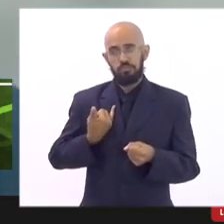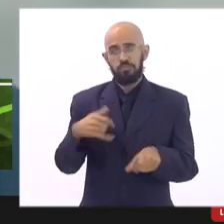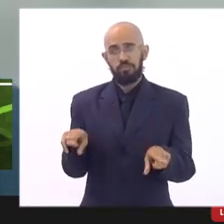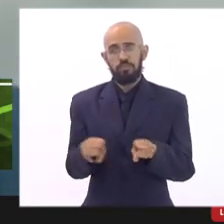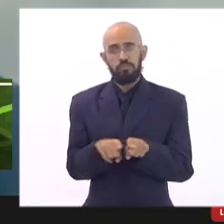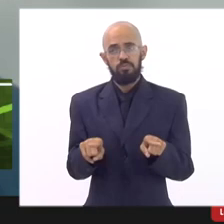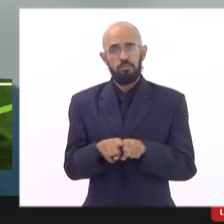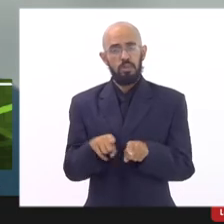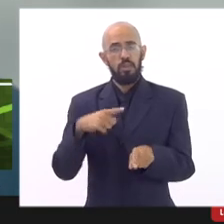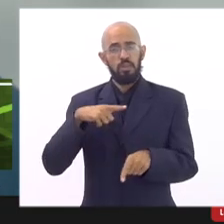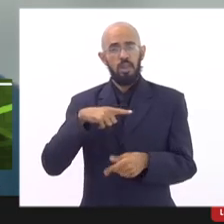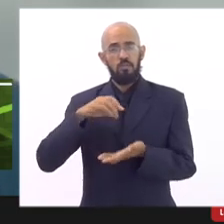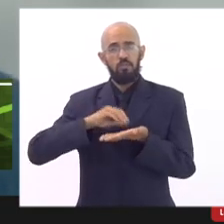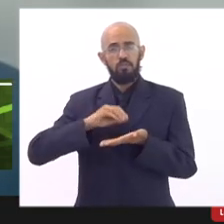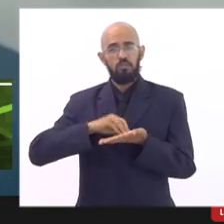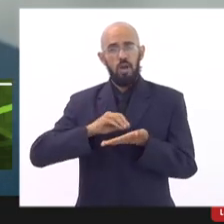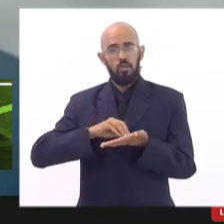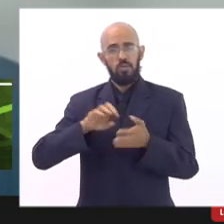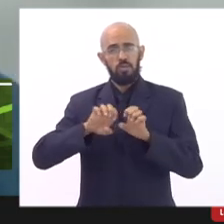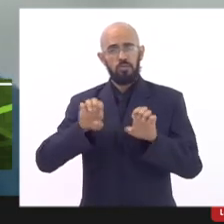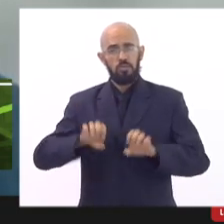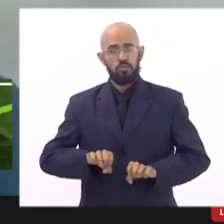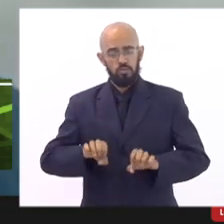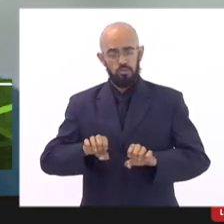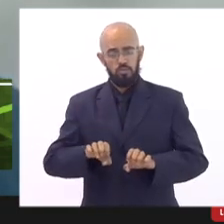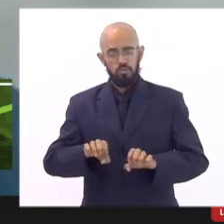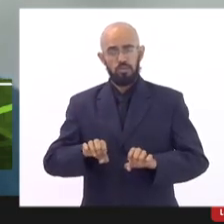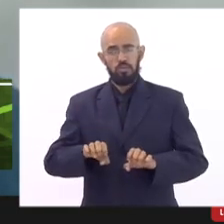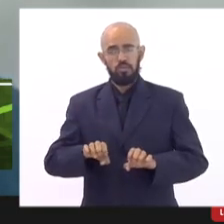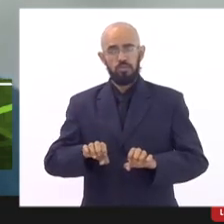deficiências na infraestrutura e nos equipamentos